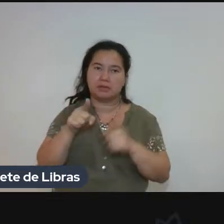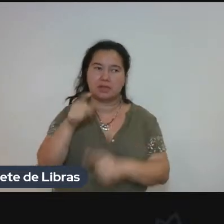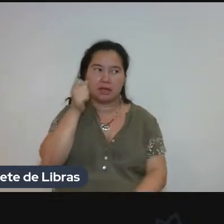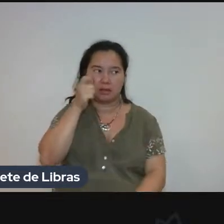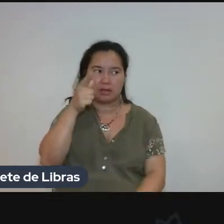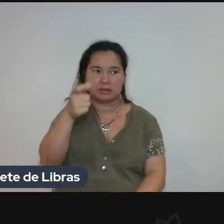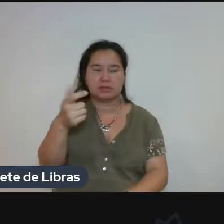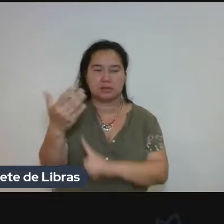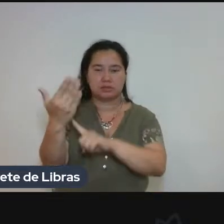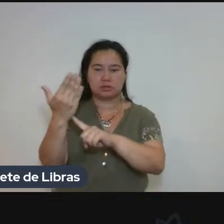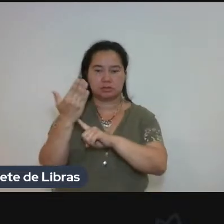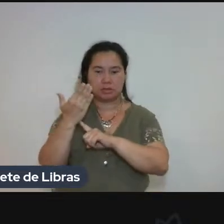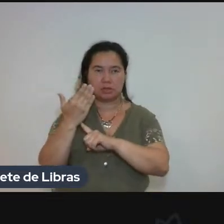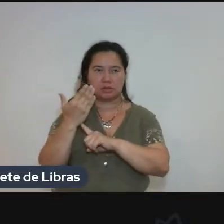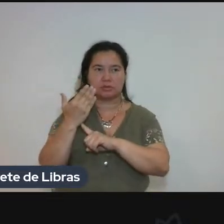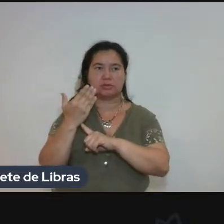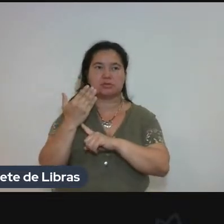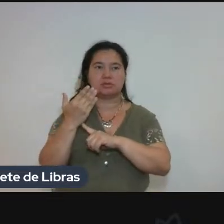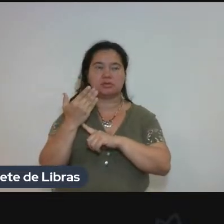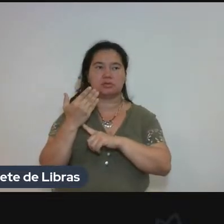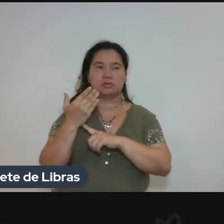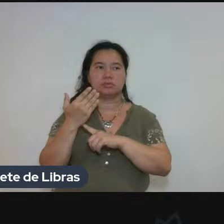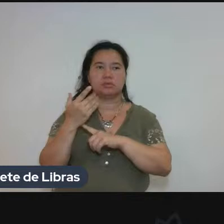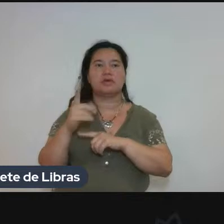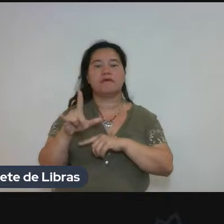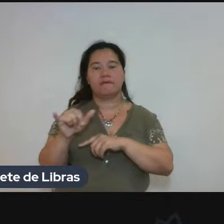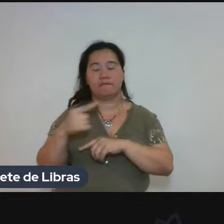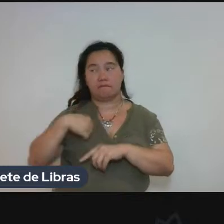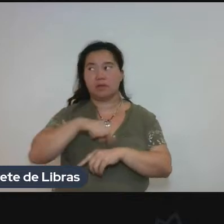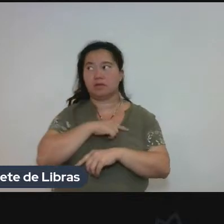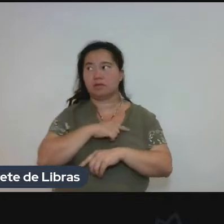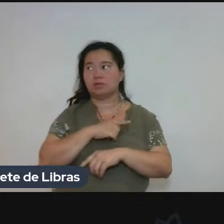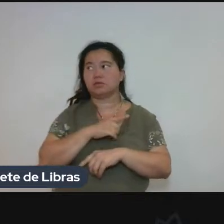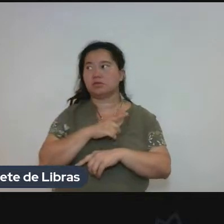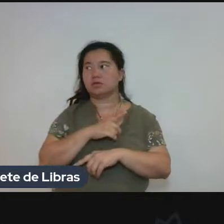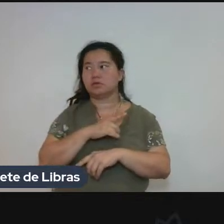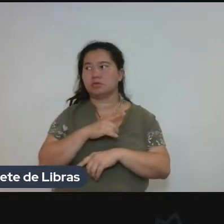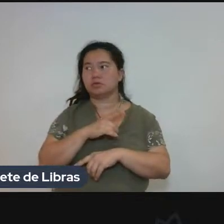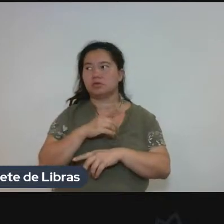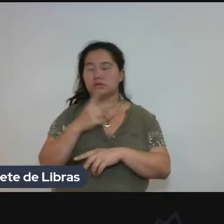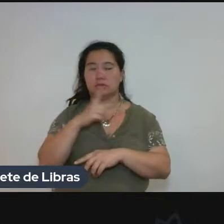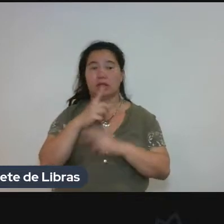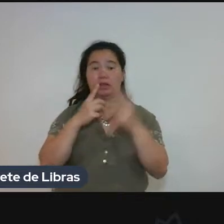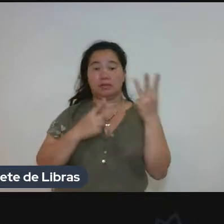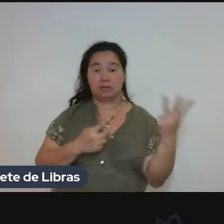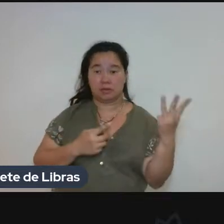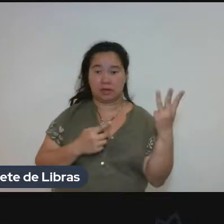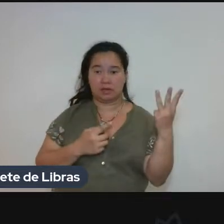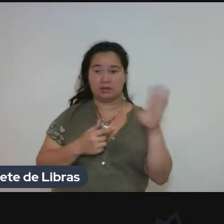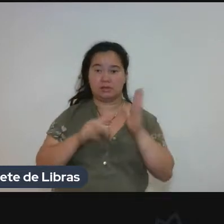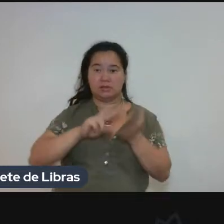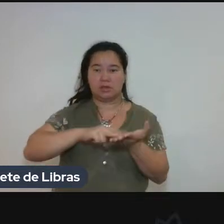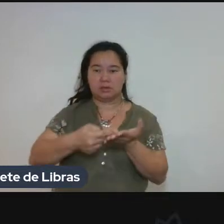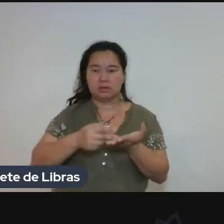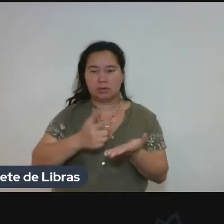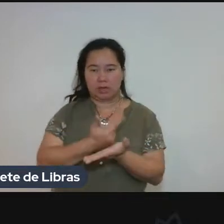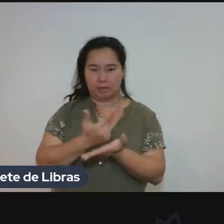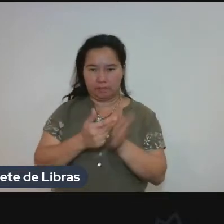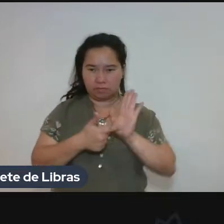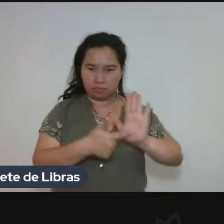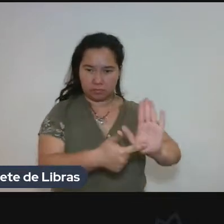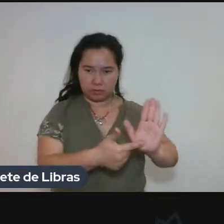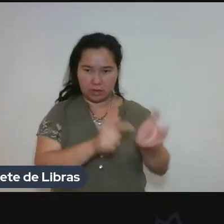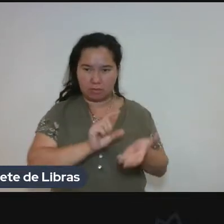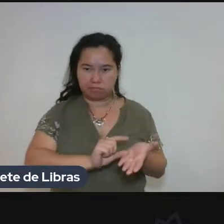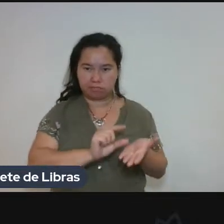me ajuda. E vai entrar, sim, porque é um... Essas três traduções aqui são riquíssimas. Tem